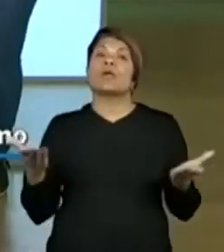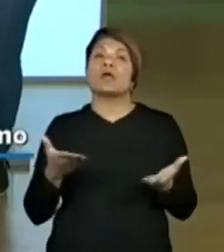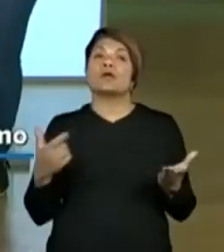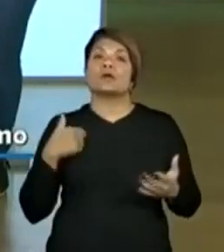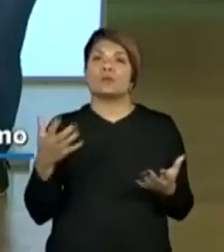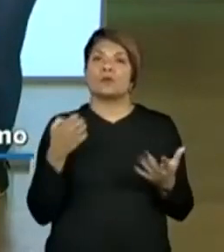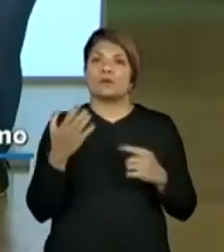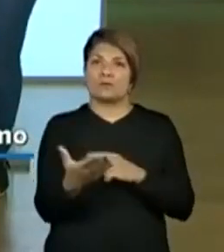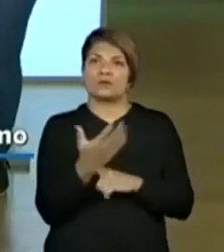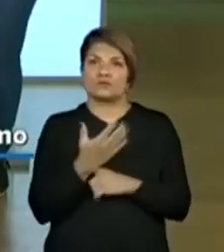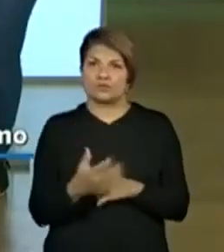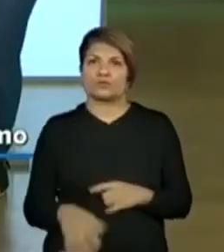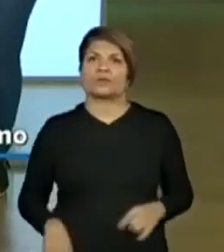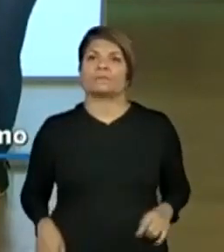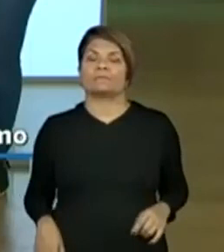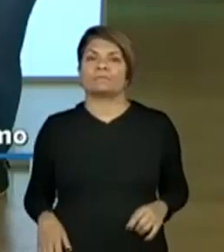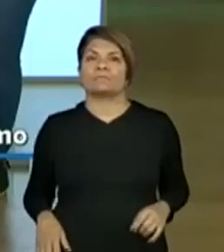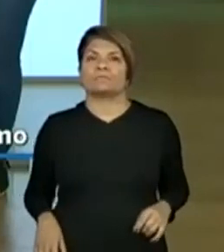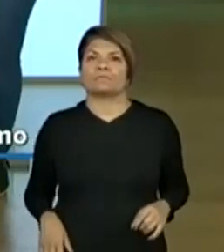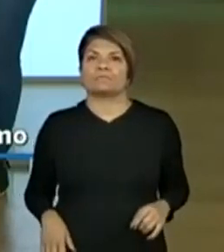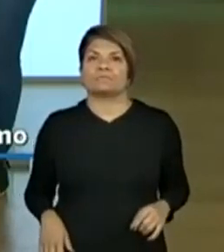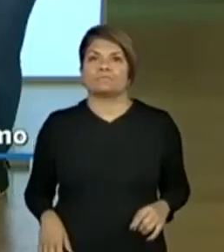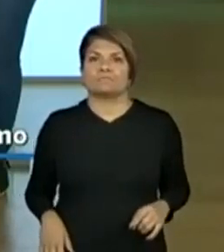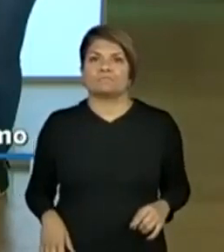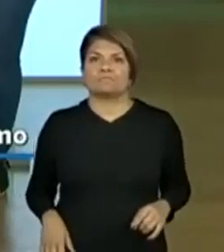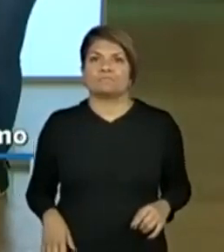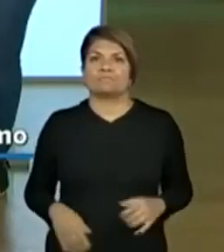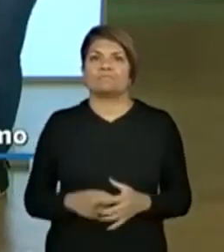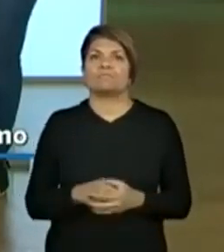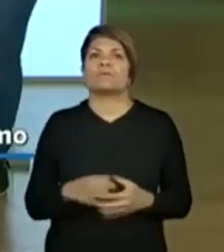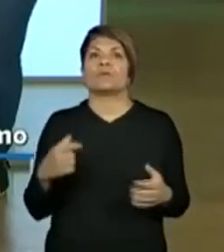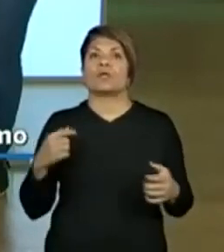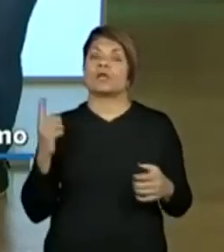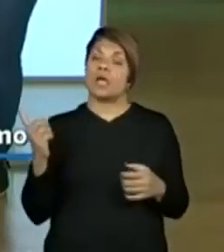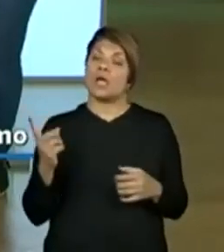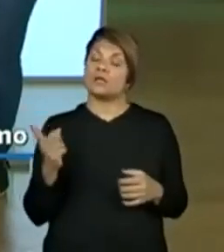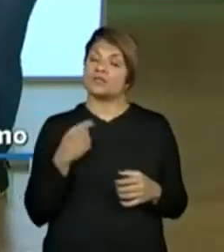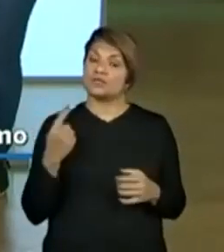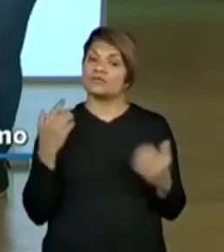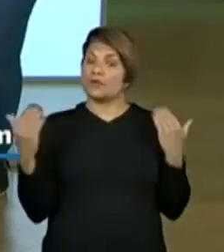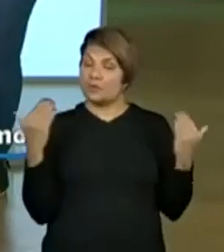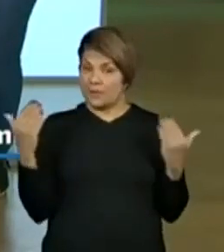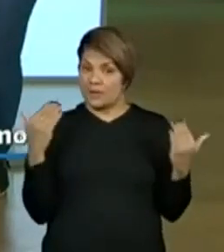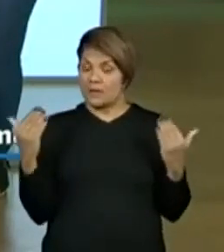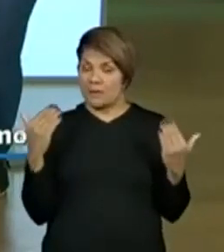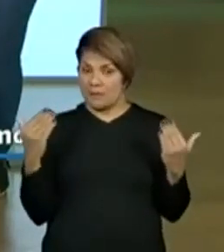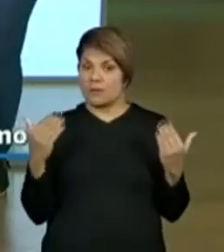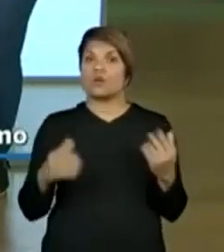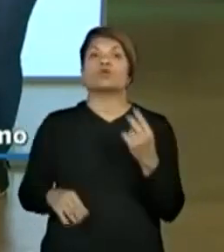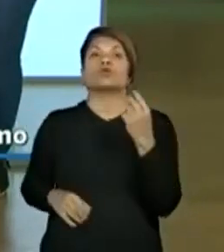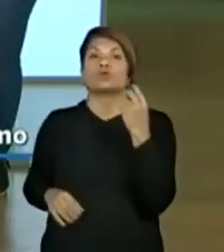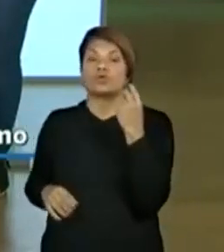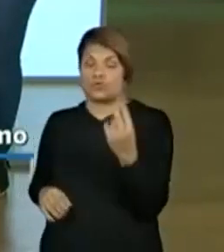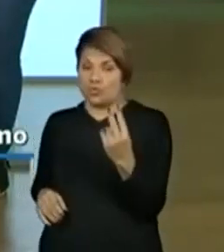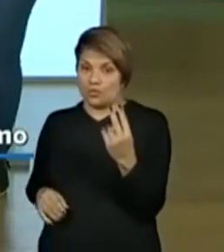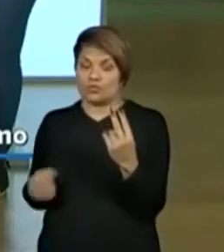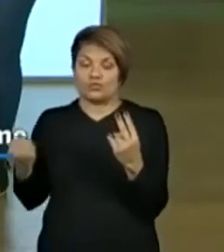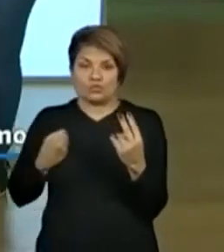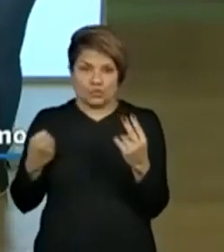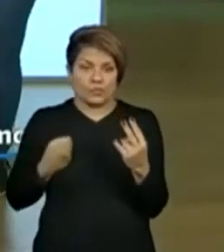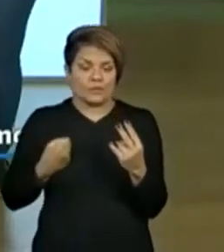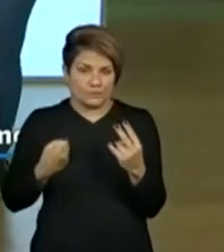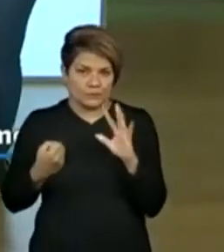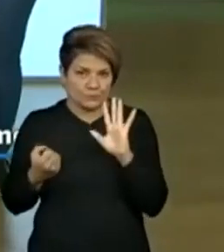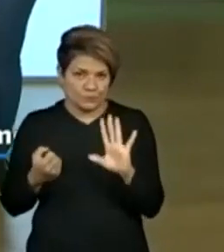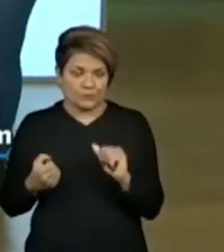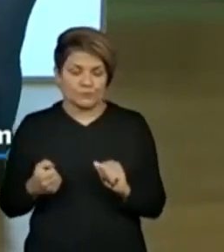ajuda de vocês. Aqui, ó, nós vamos comparar dois números formados pela